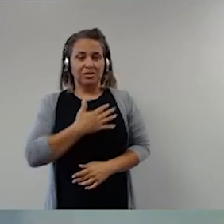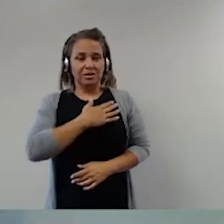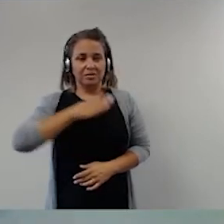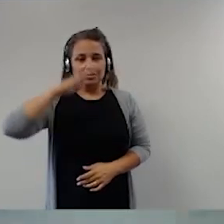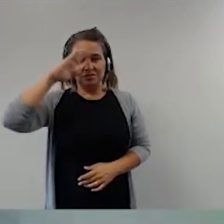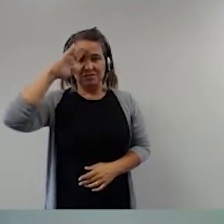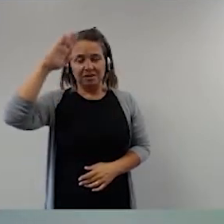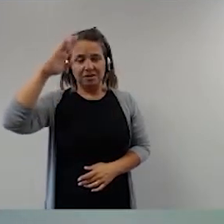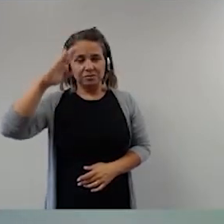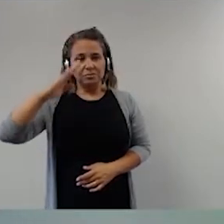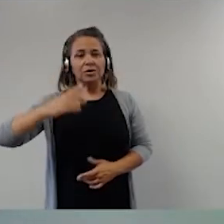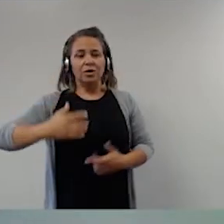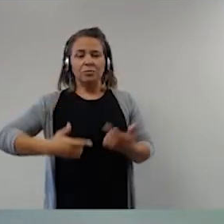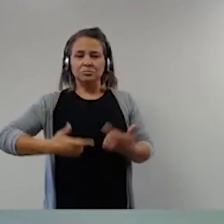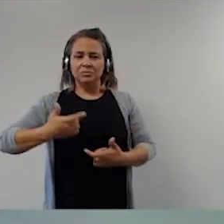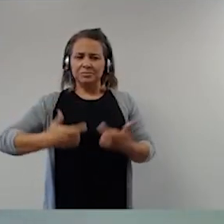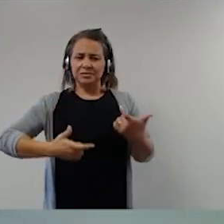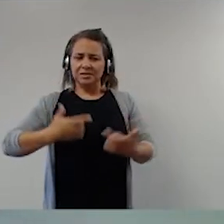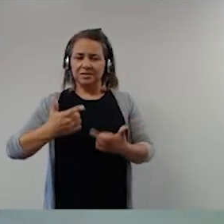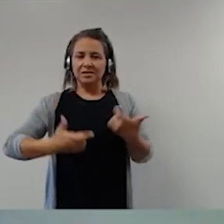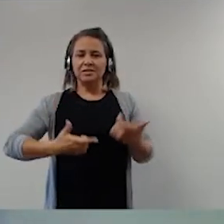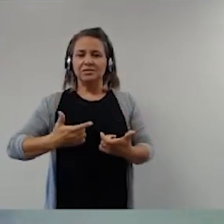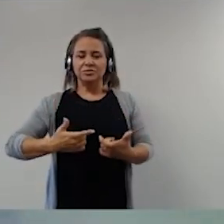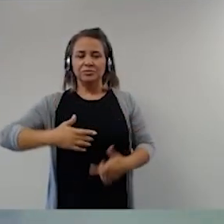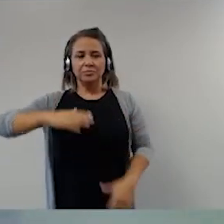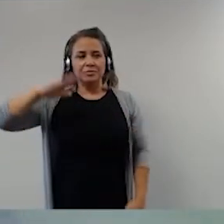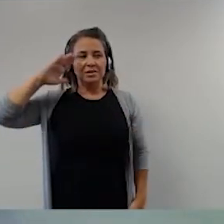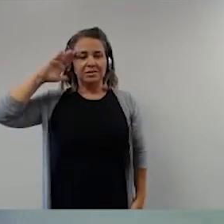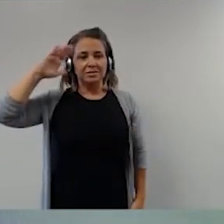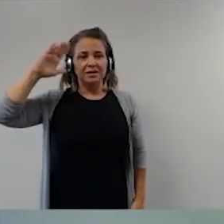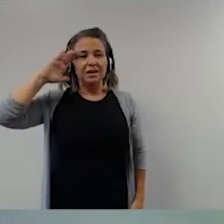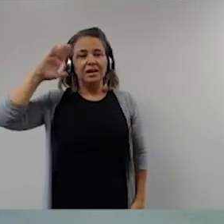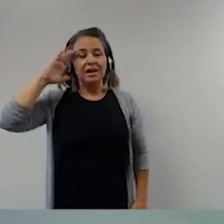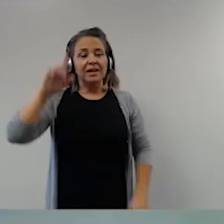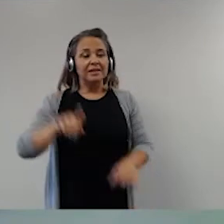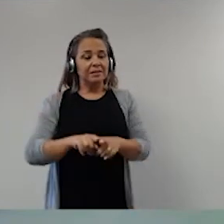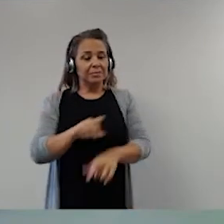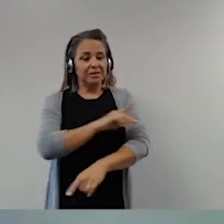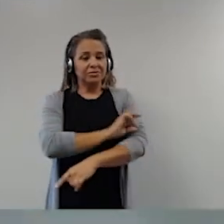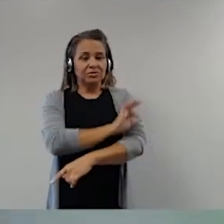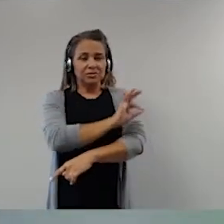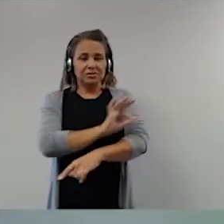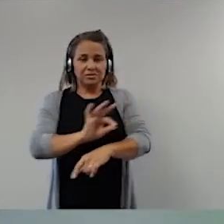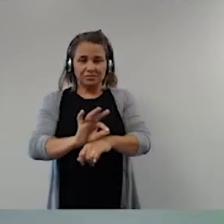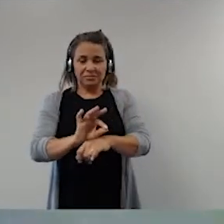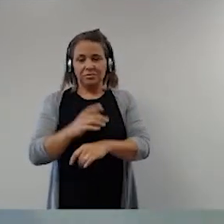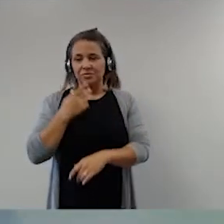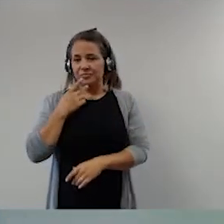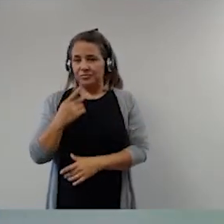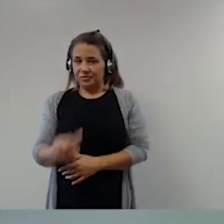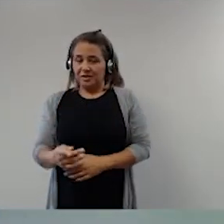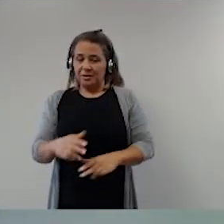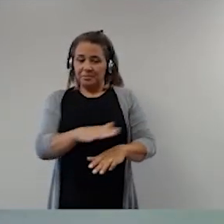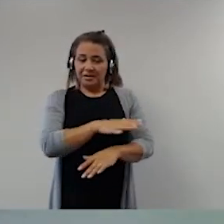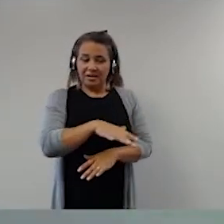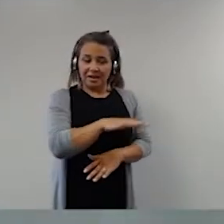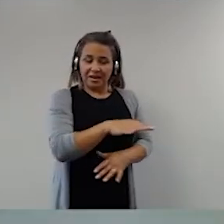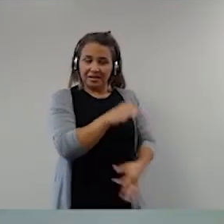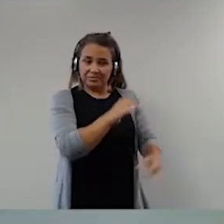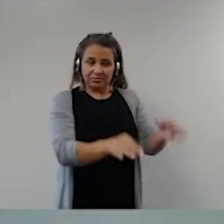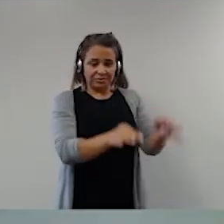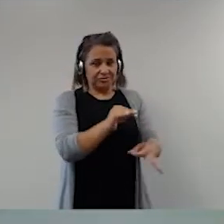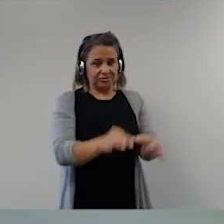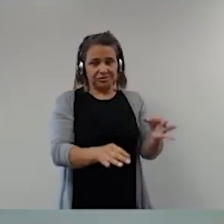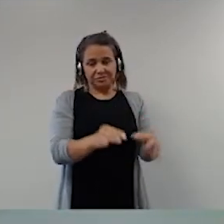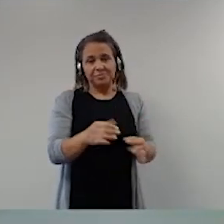combatente clássico militar e sou engenheiro civil. Então, eu não vou pela área pela discussão jurídica,